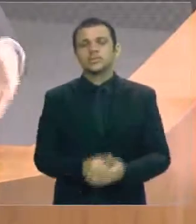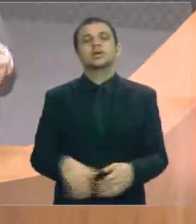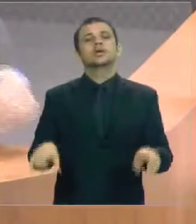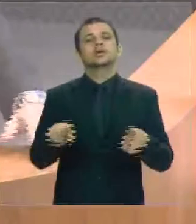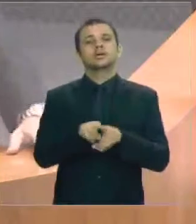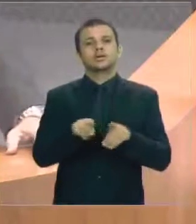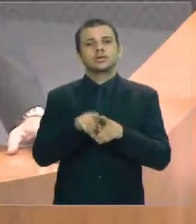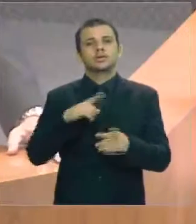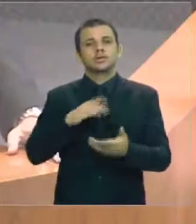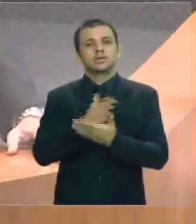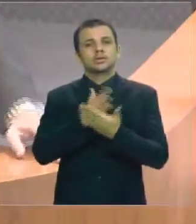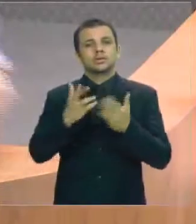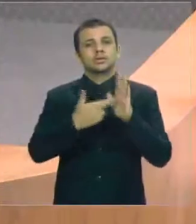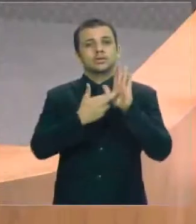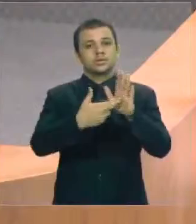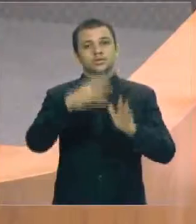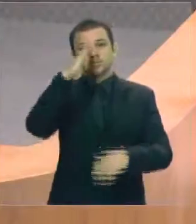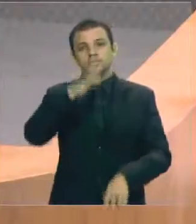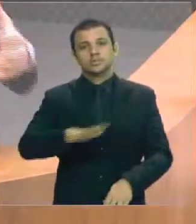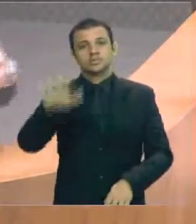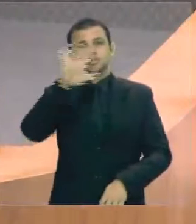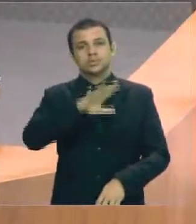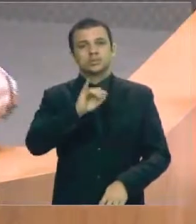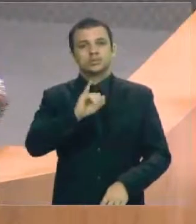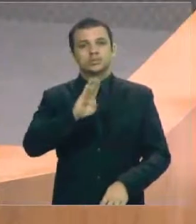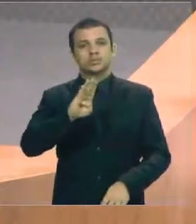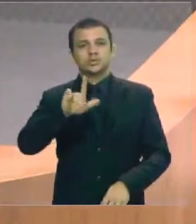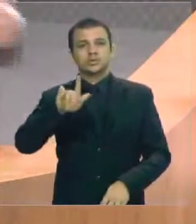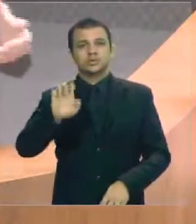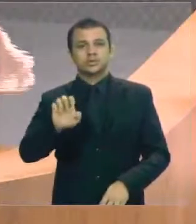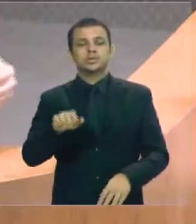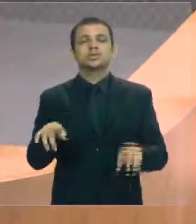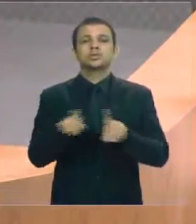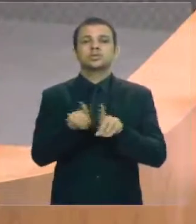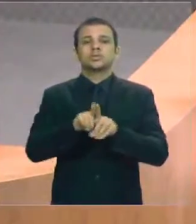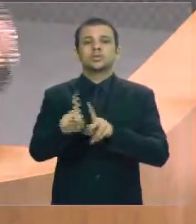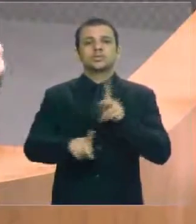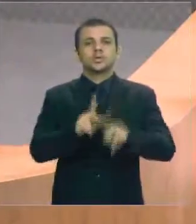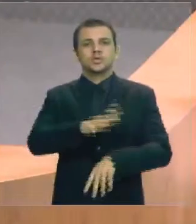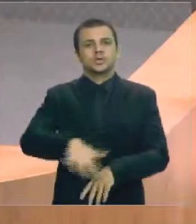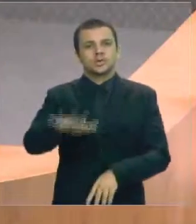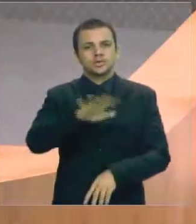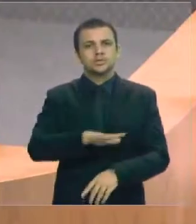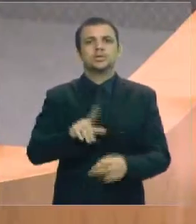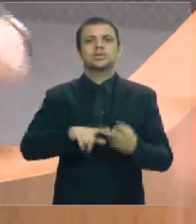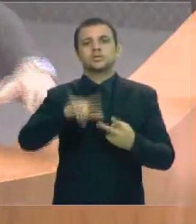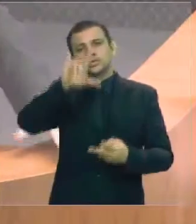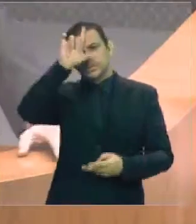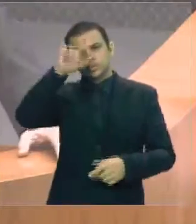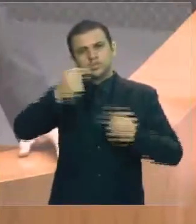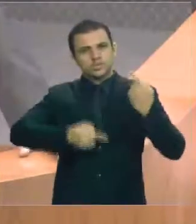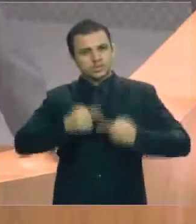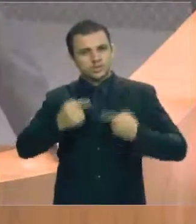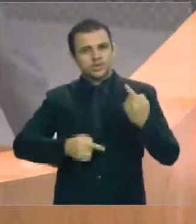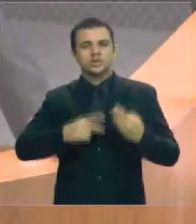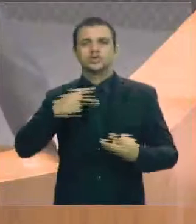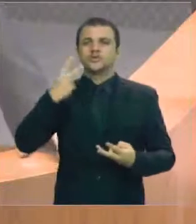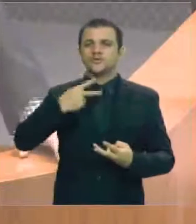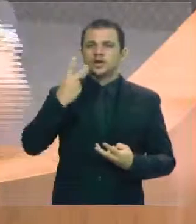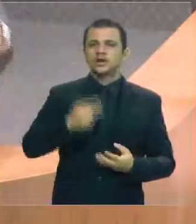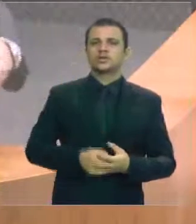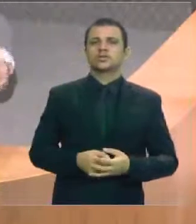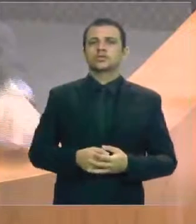nacionais do IBGE, a população, de uma forma geral, lideranças políticas, vereadores dos quatro municípios da Grande Ilha.